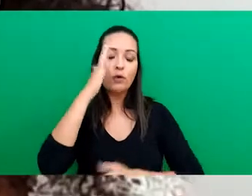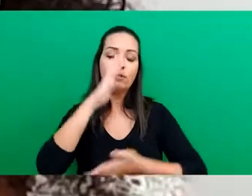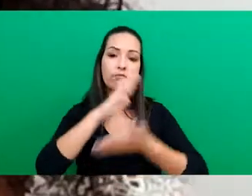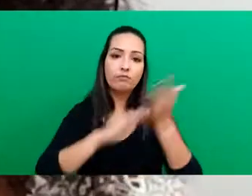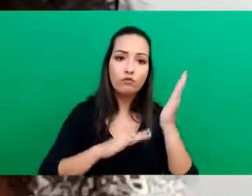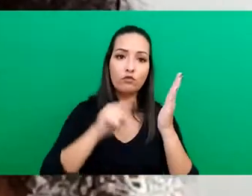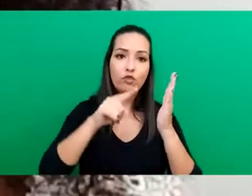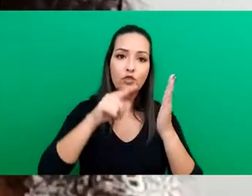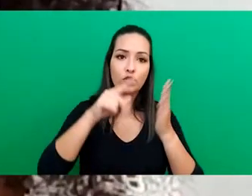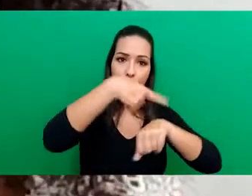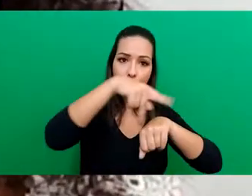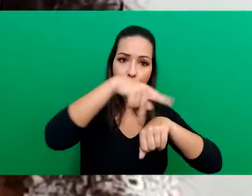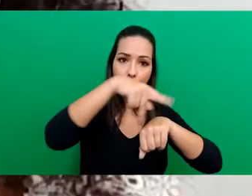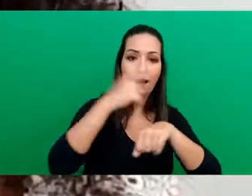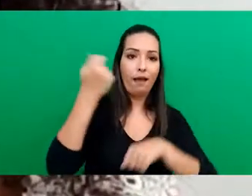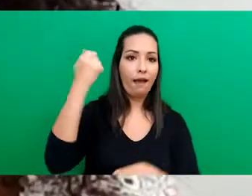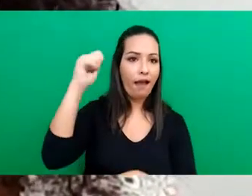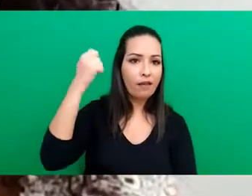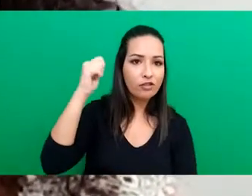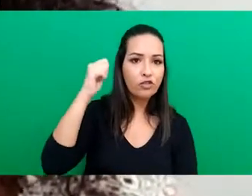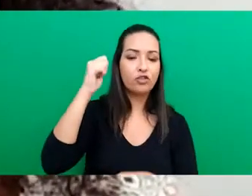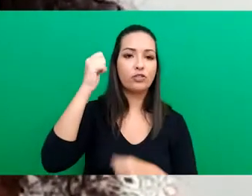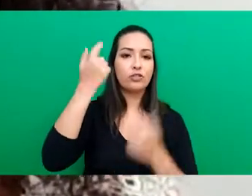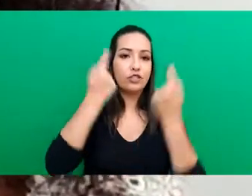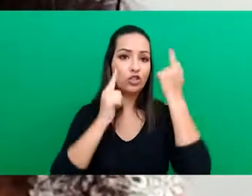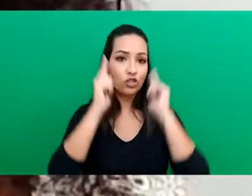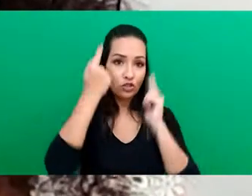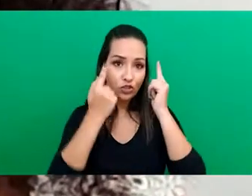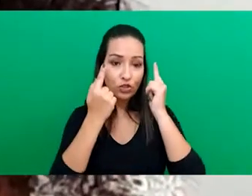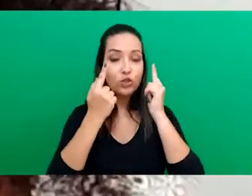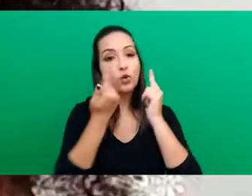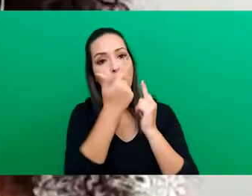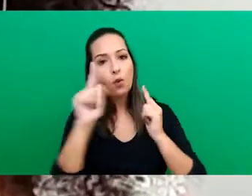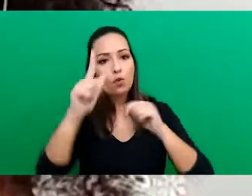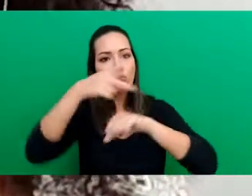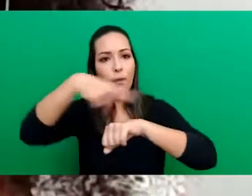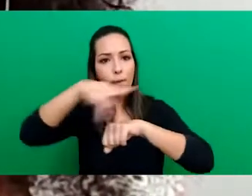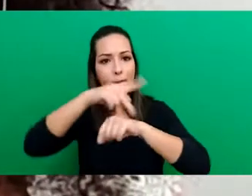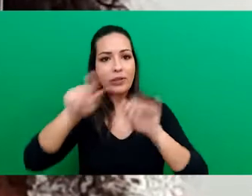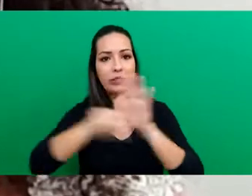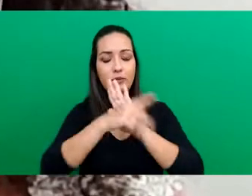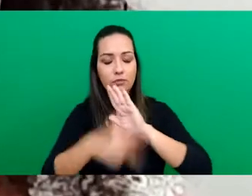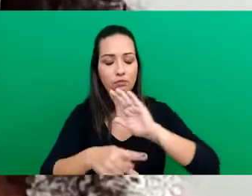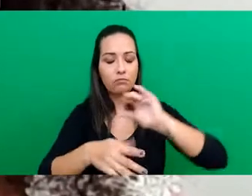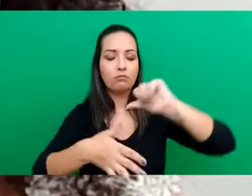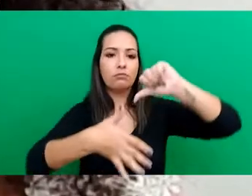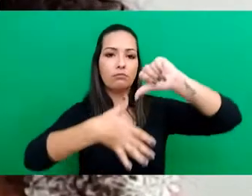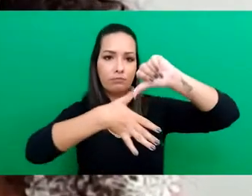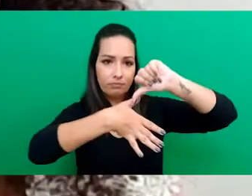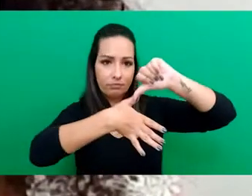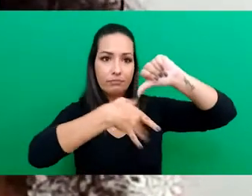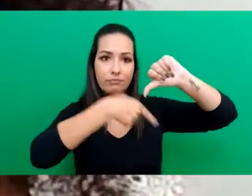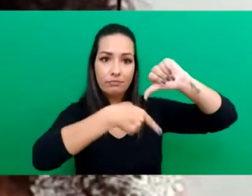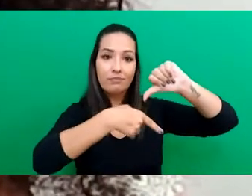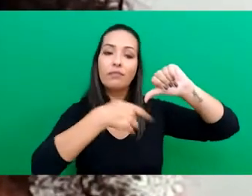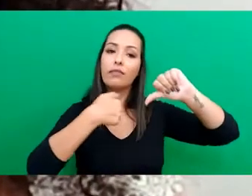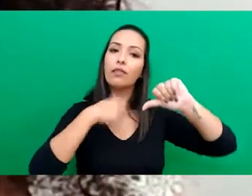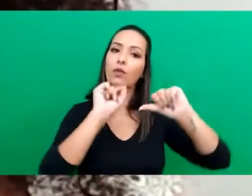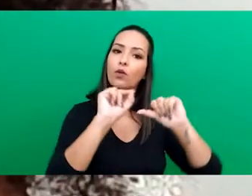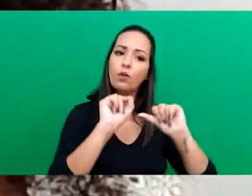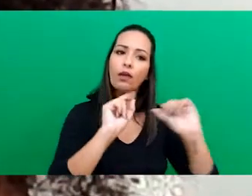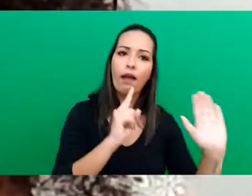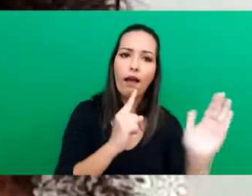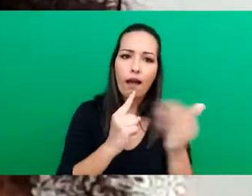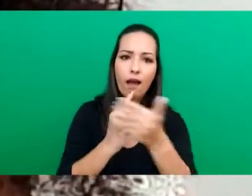e alguns outros países daqui da América Latina. Eles acolhem esses refugiados e